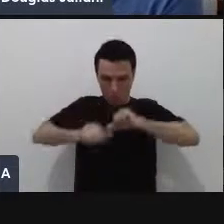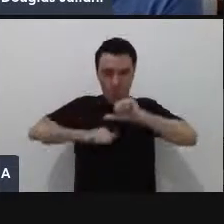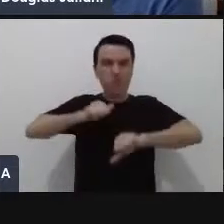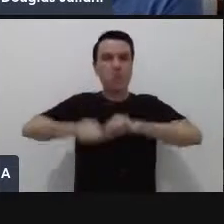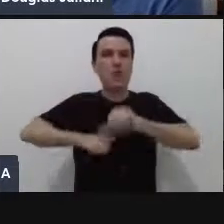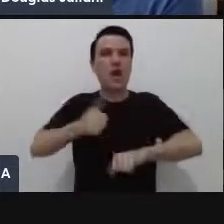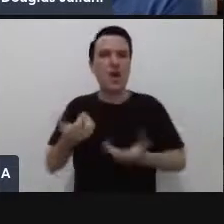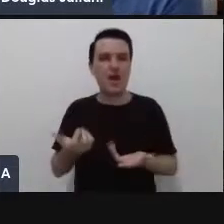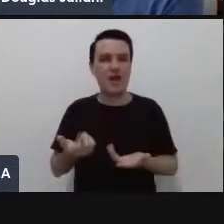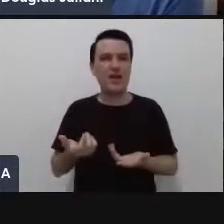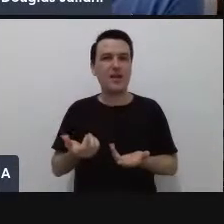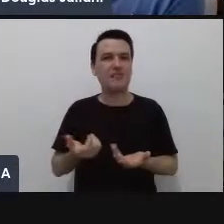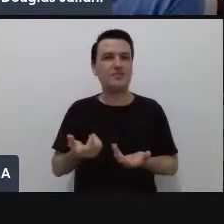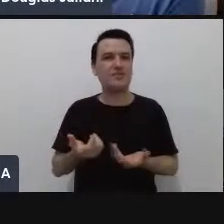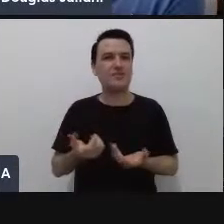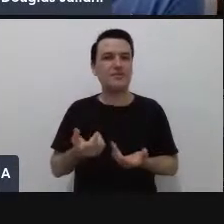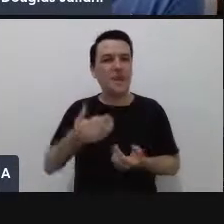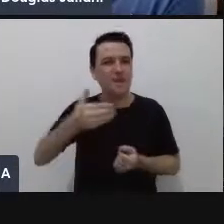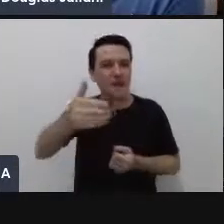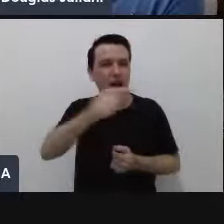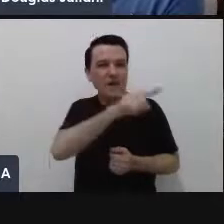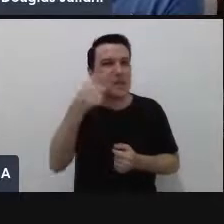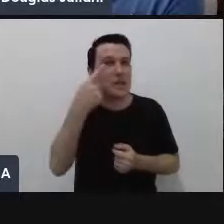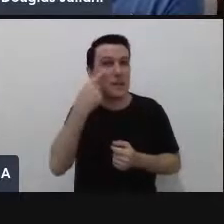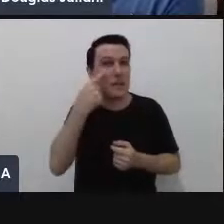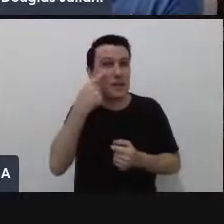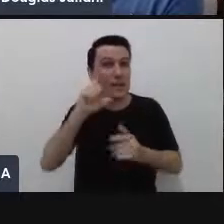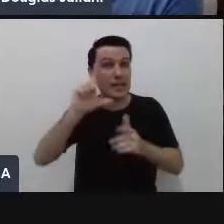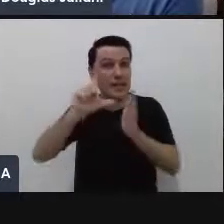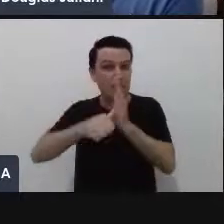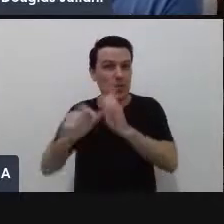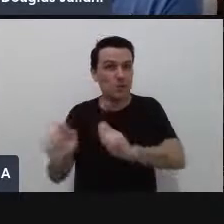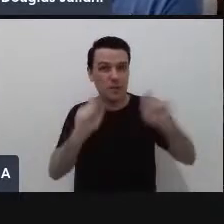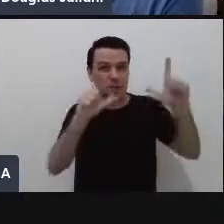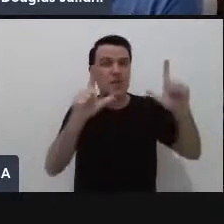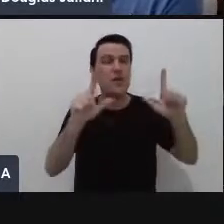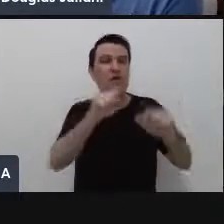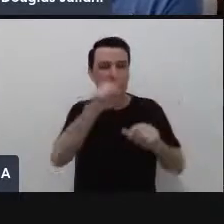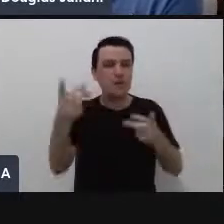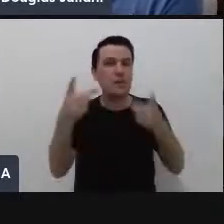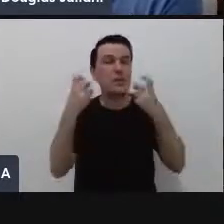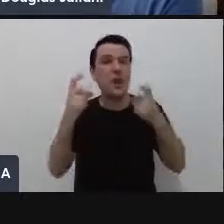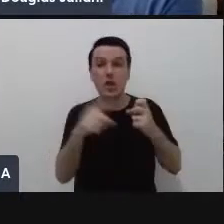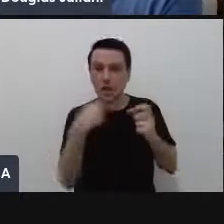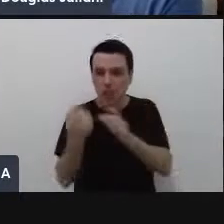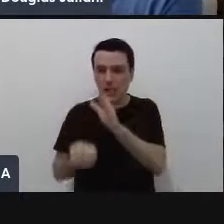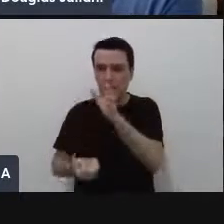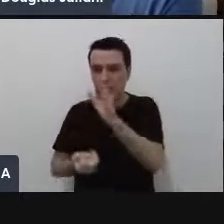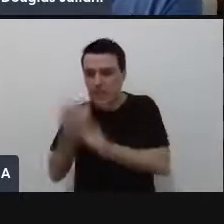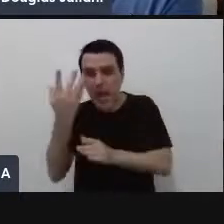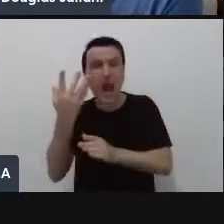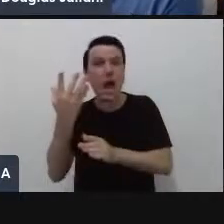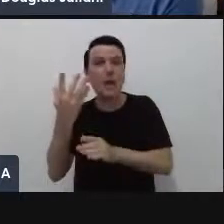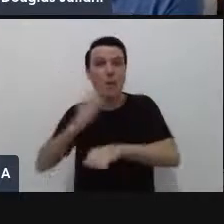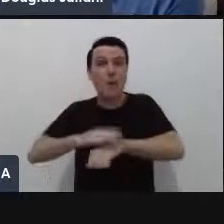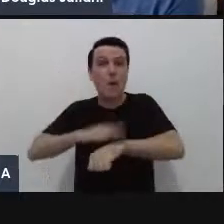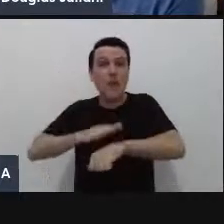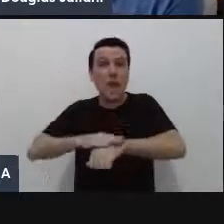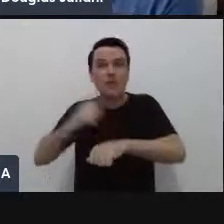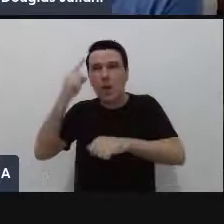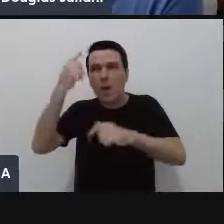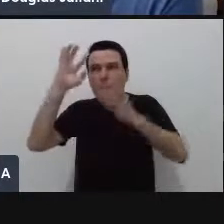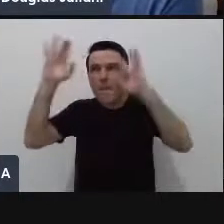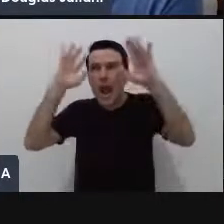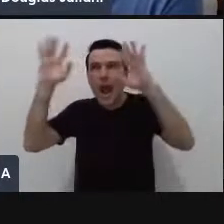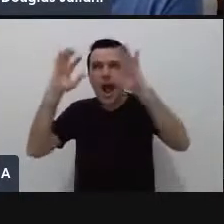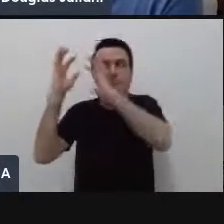ver ali logo na frente que é isso mesmo, porque quando a gente está criando, quando a gente coloca o nosso cérebro em atividade, a gente também